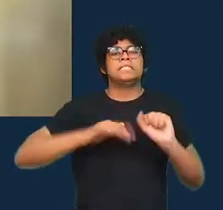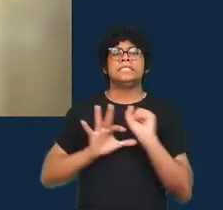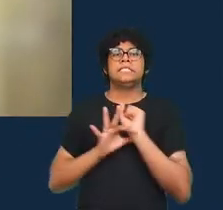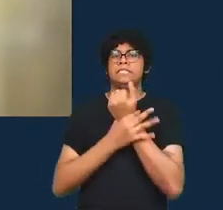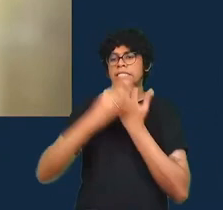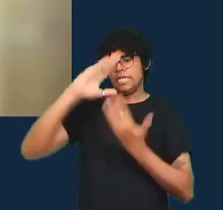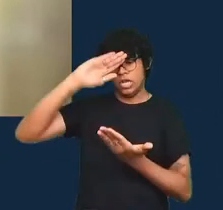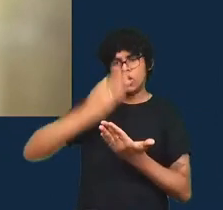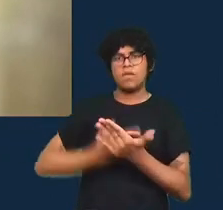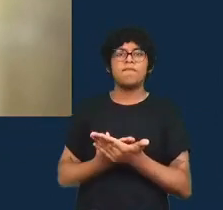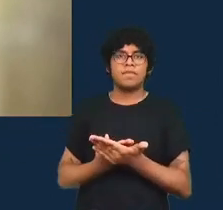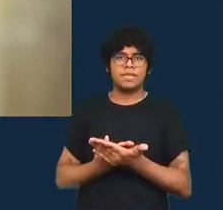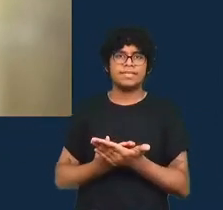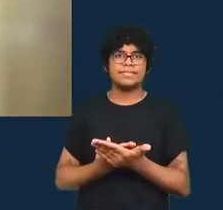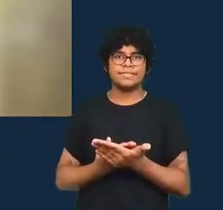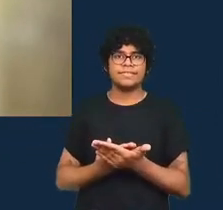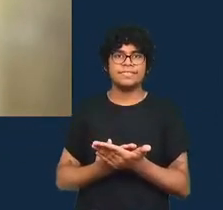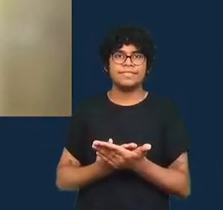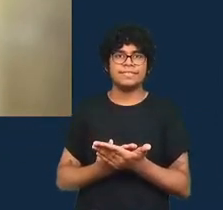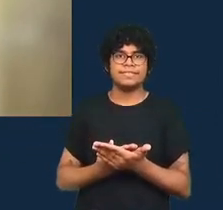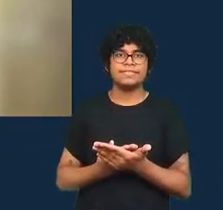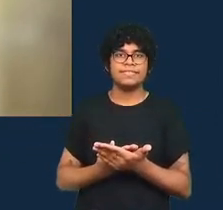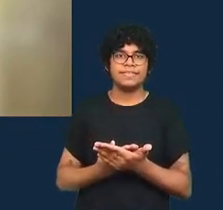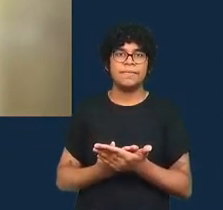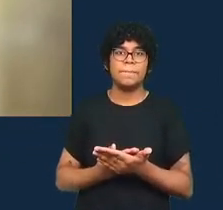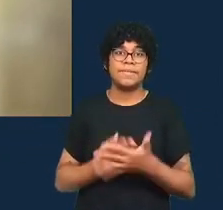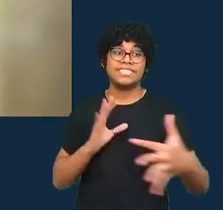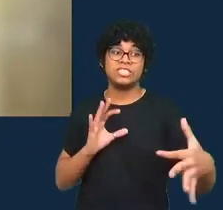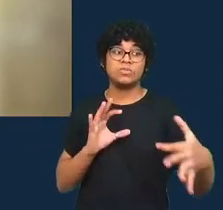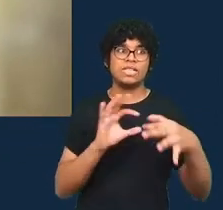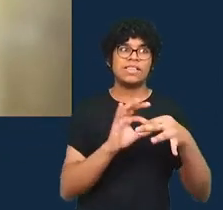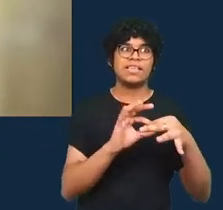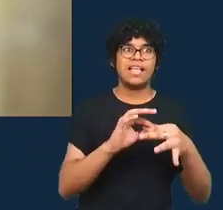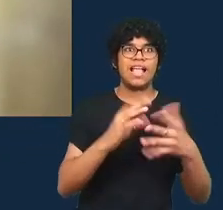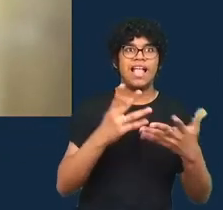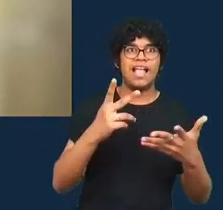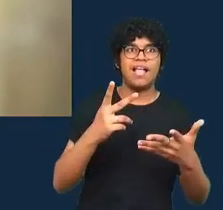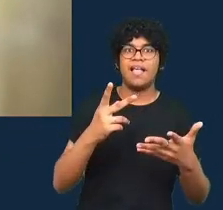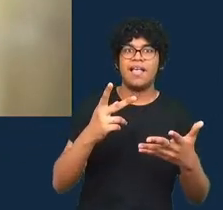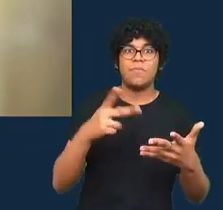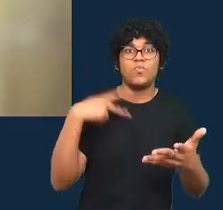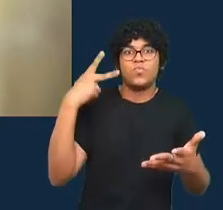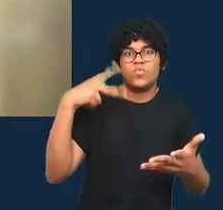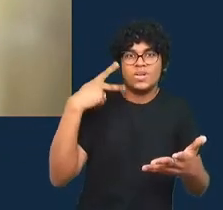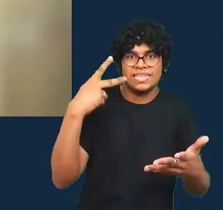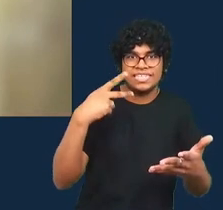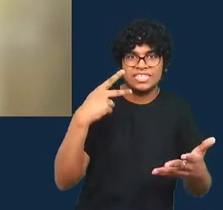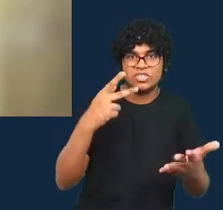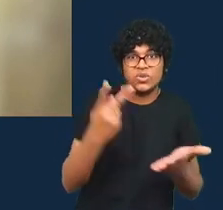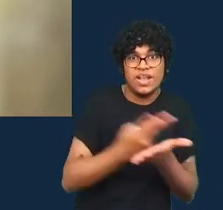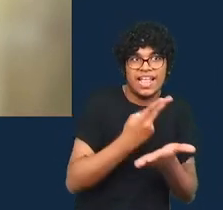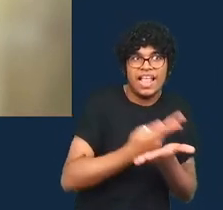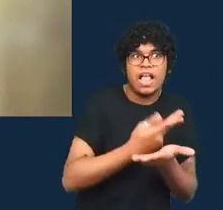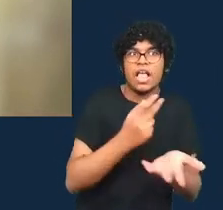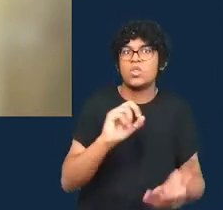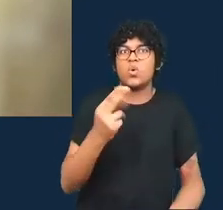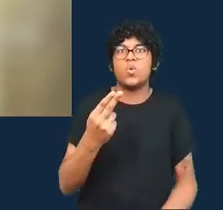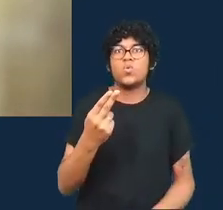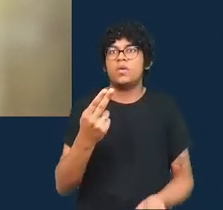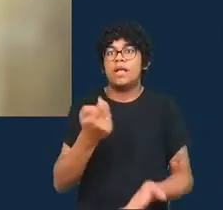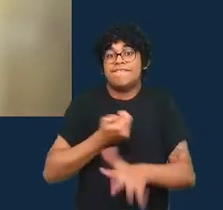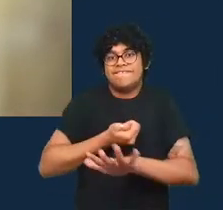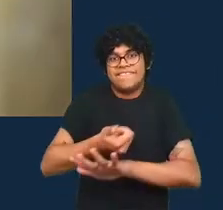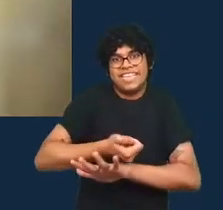confiável para não ser associado à propaganda errada à propaganda enganosa enfim